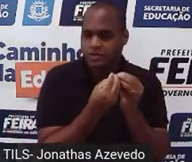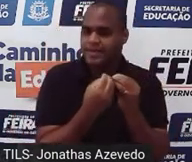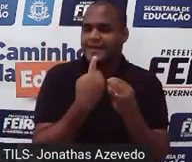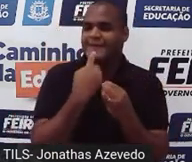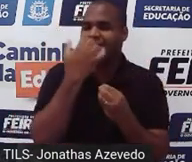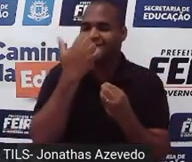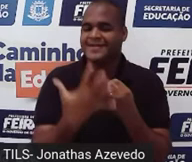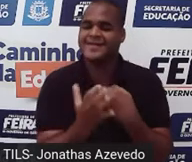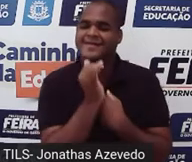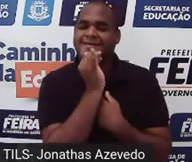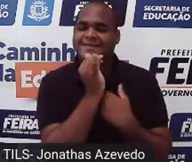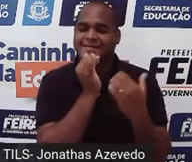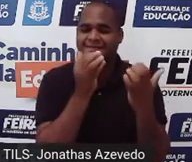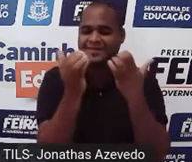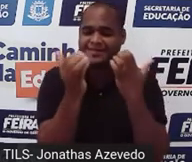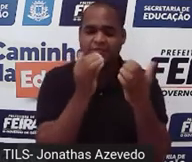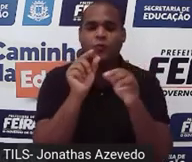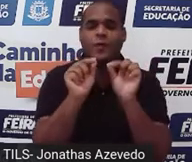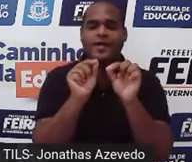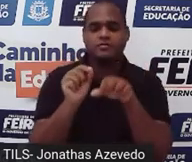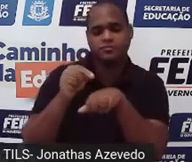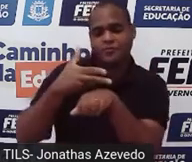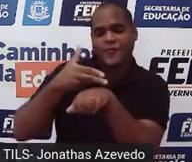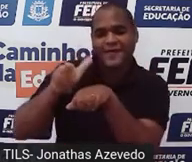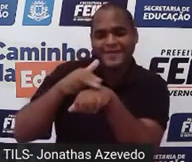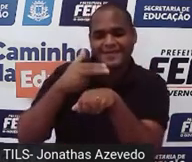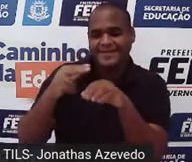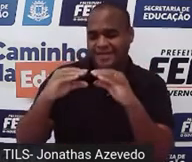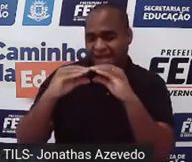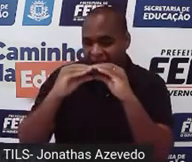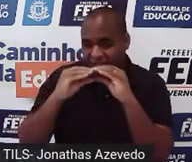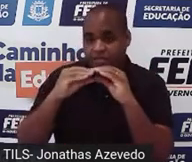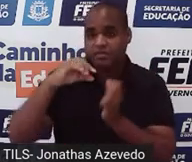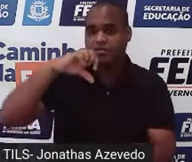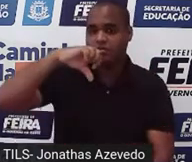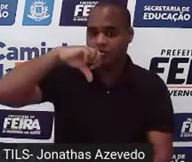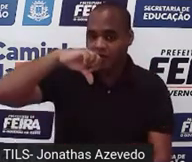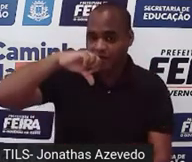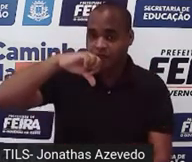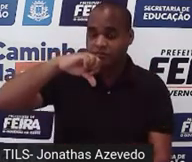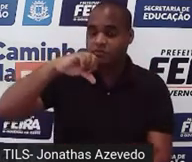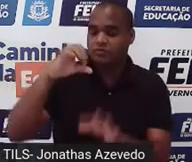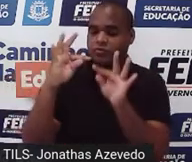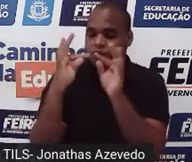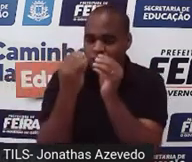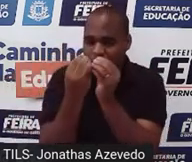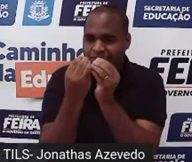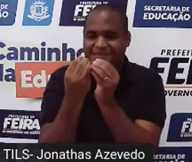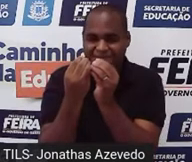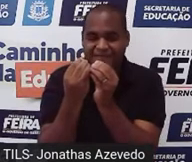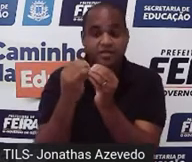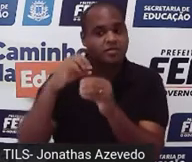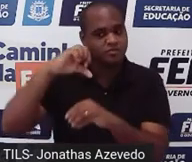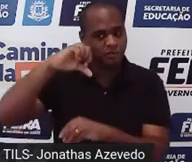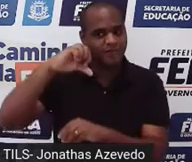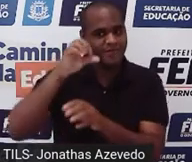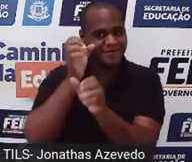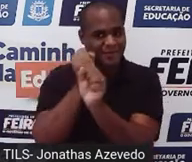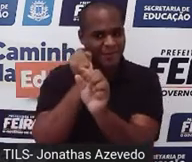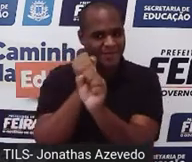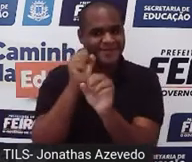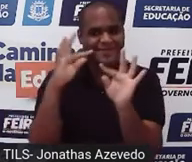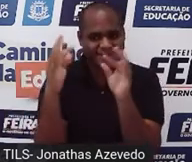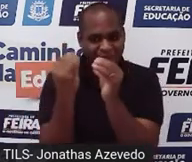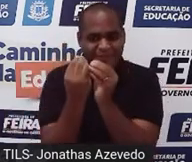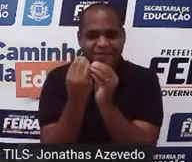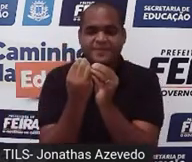exemplo aquela barrinha de chocolate. De nove cubinhos no total, nove é o todo,